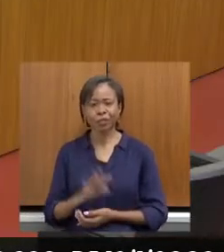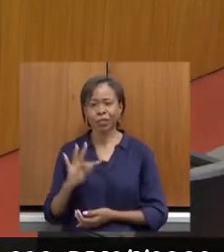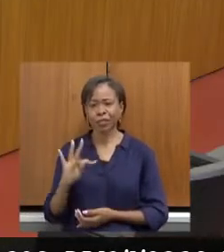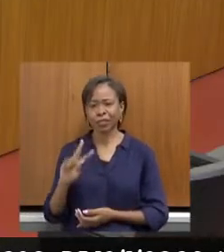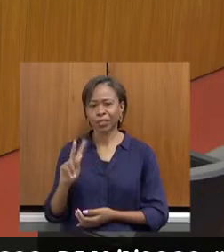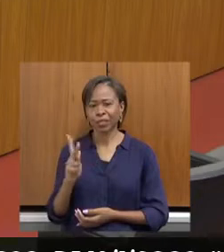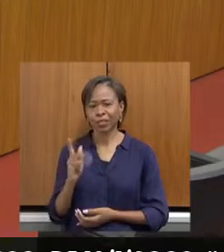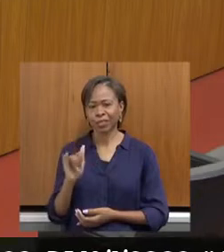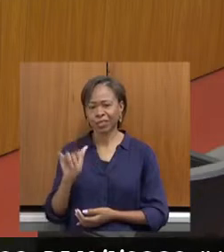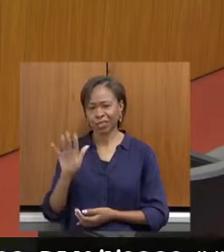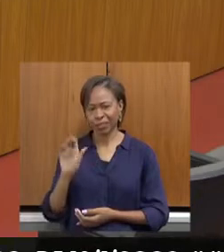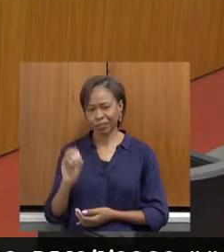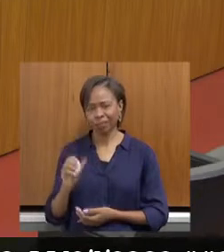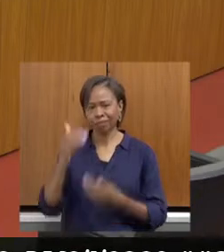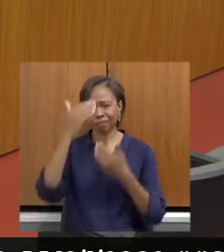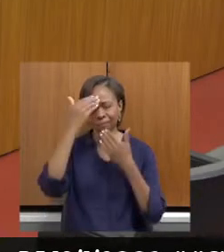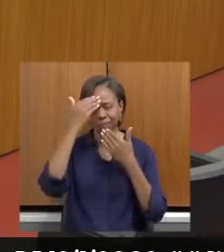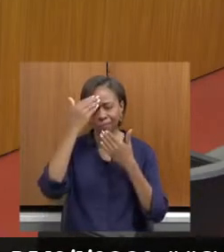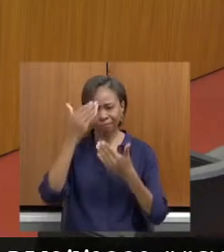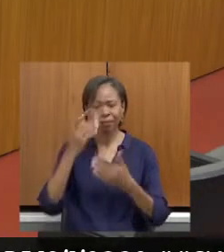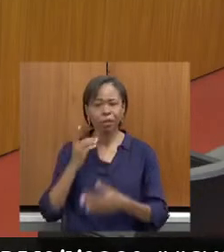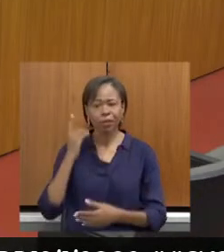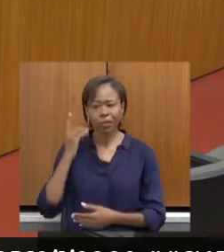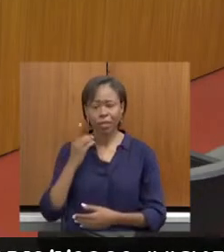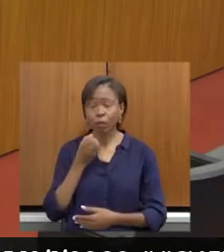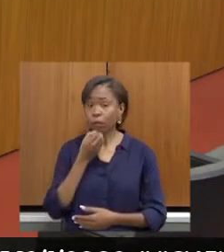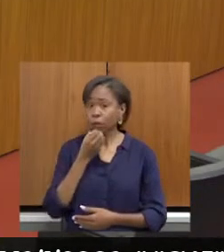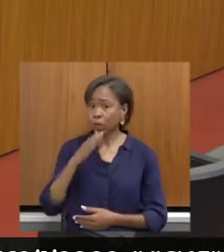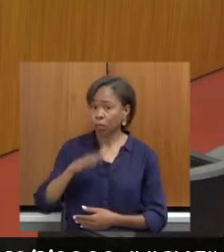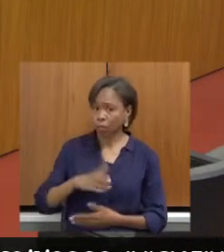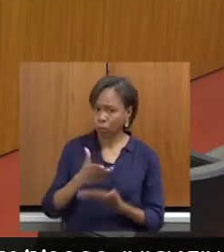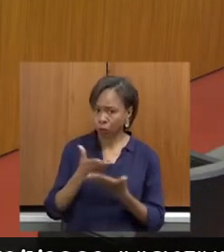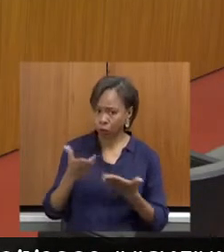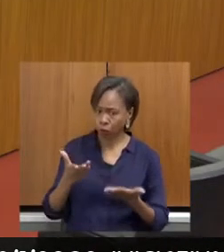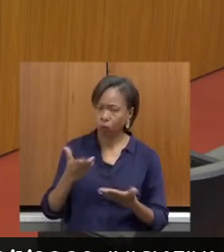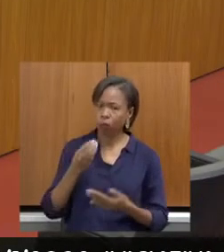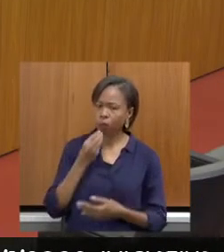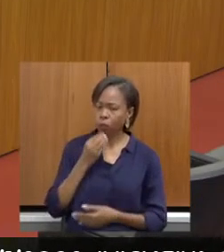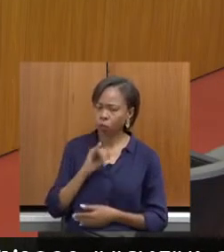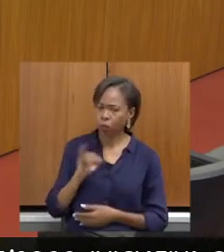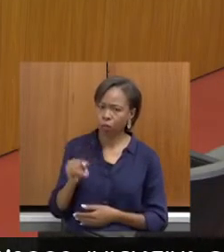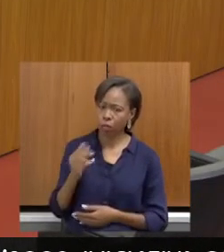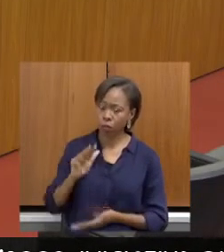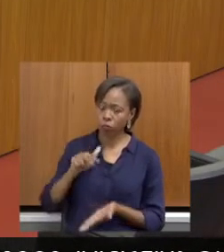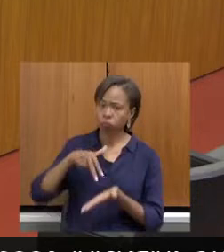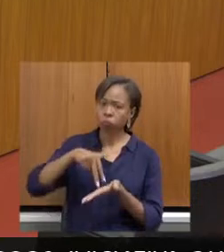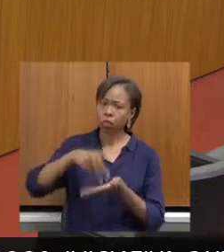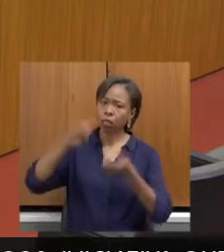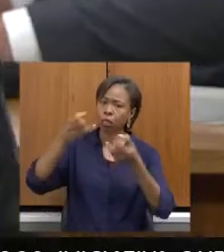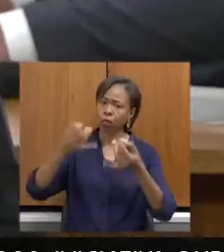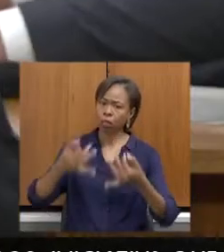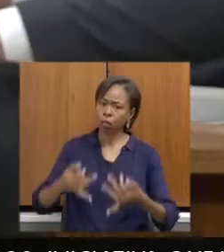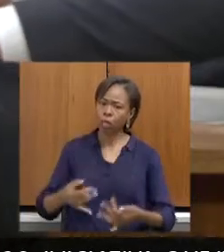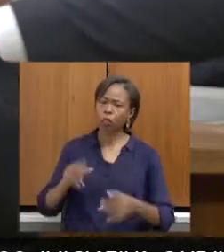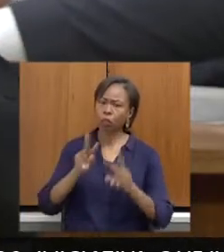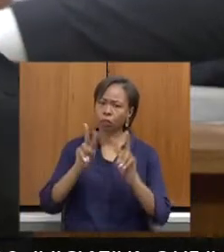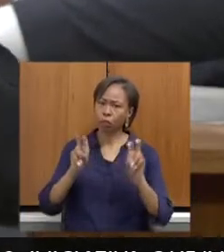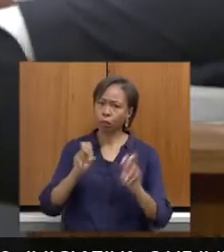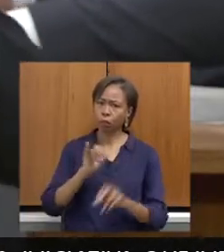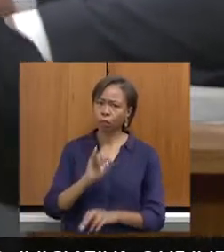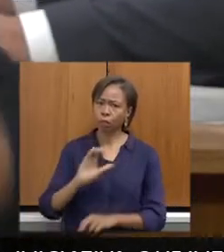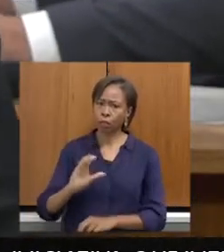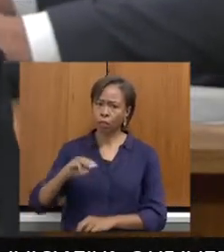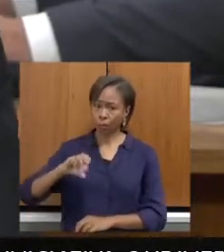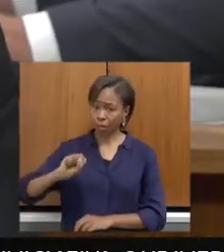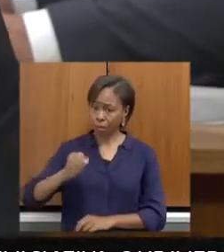Obrigado, deputado. Boa tarde a todos. Primeiro, agradecer a oportunidade de a gente estar aqui falando sobre o ICMS Esportivo. É importante a ação,